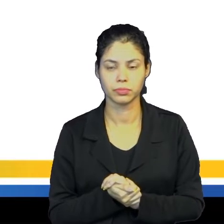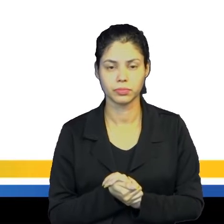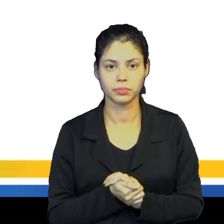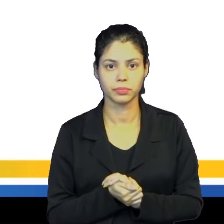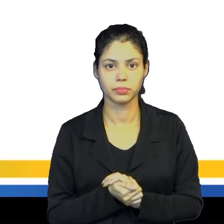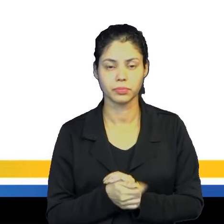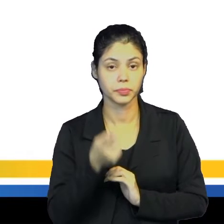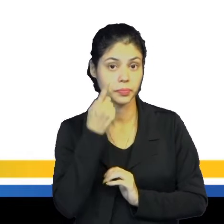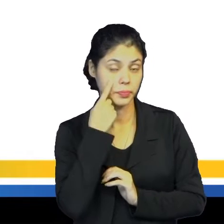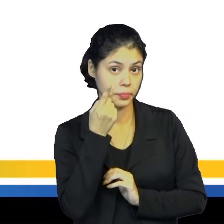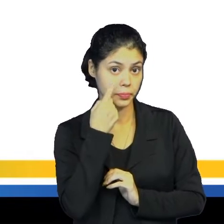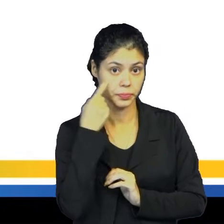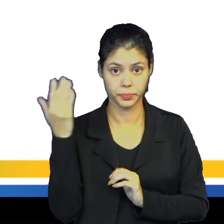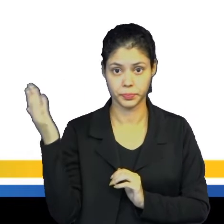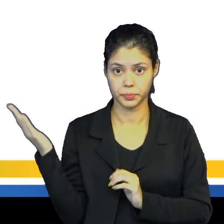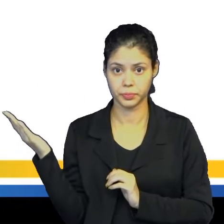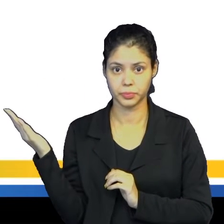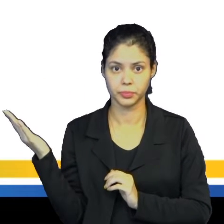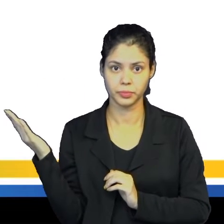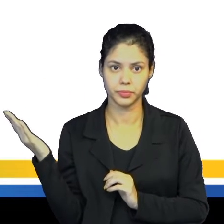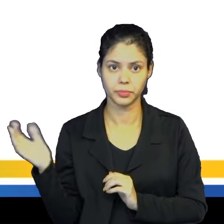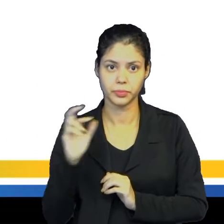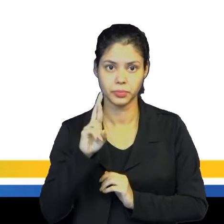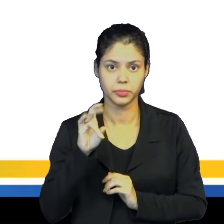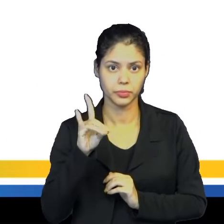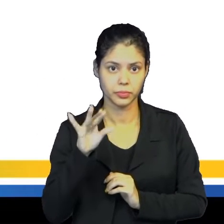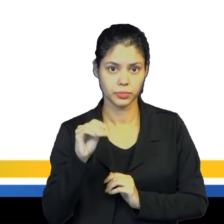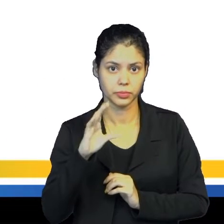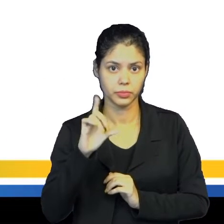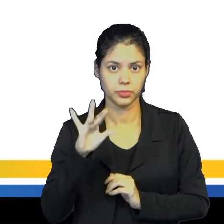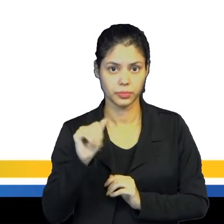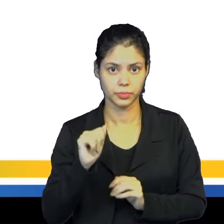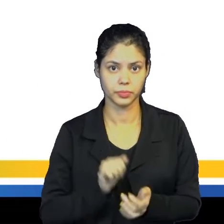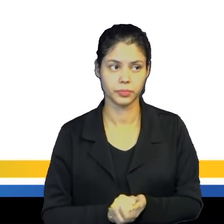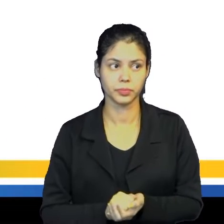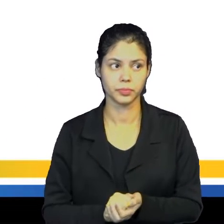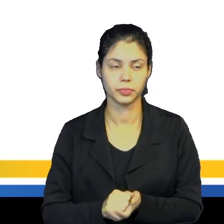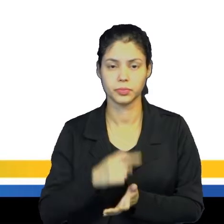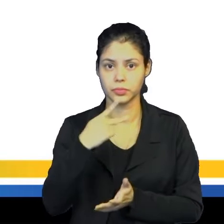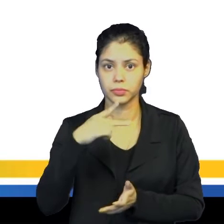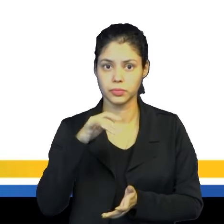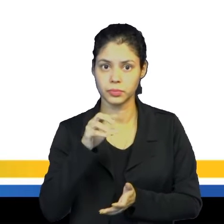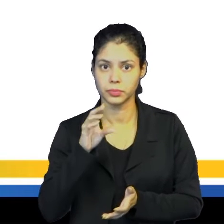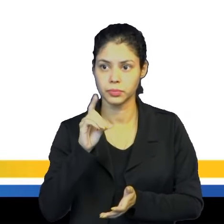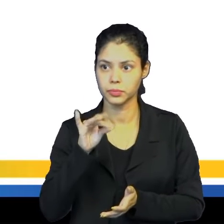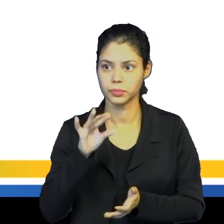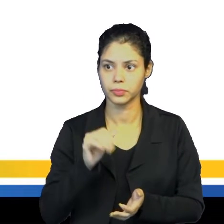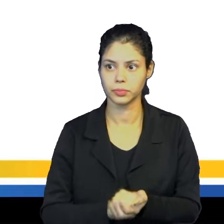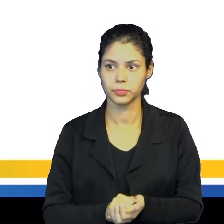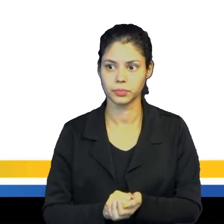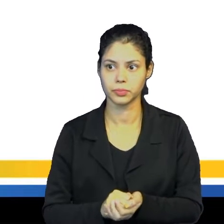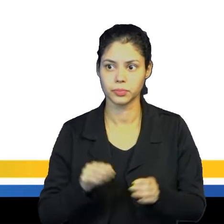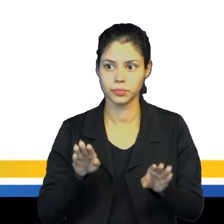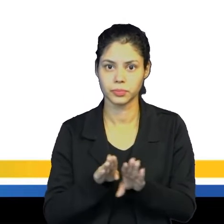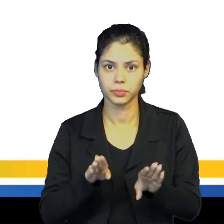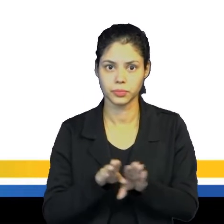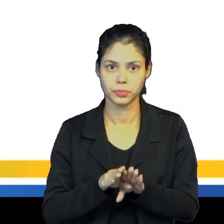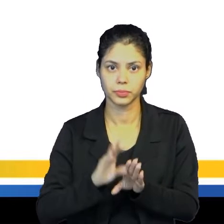Agora a gente observa aí a rota de Cabral, né, do Pedro Álvares Cabral. Vamos falar da